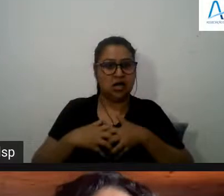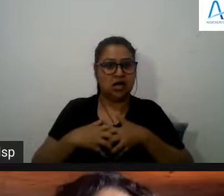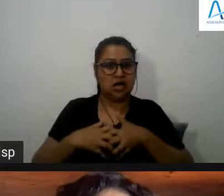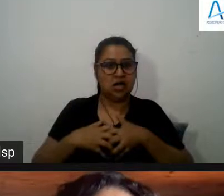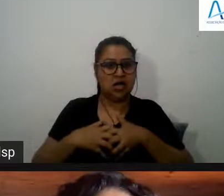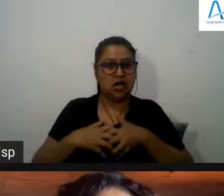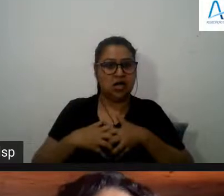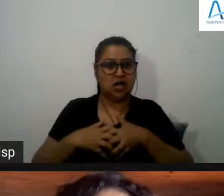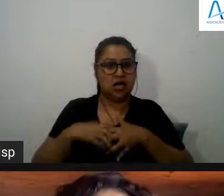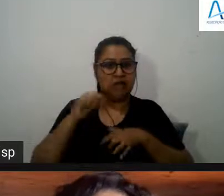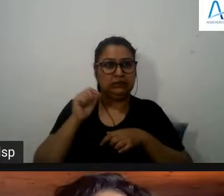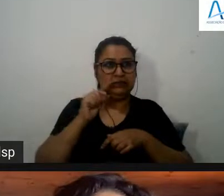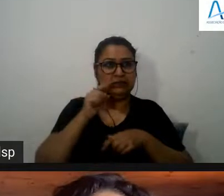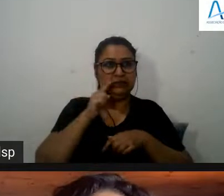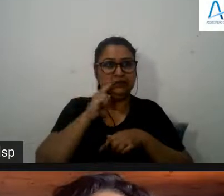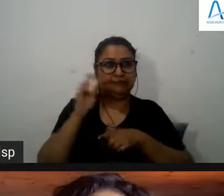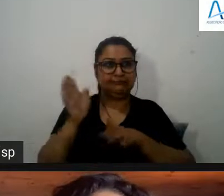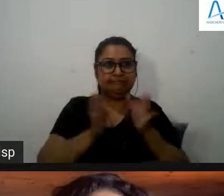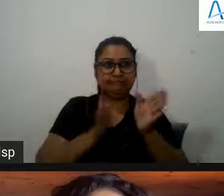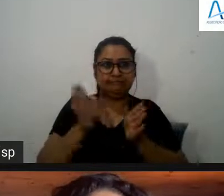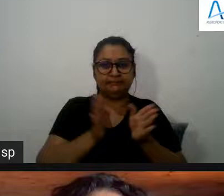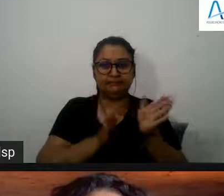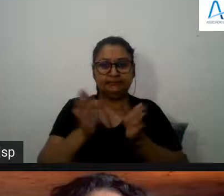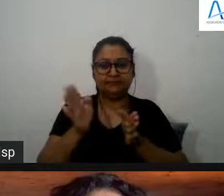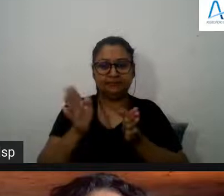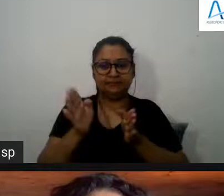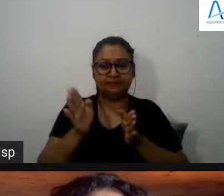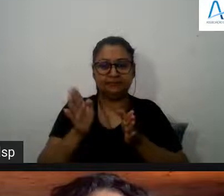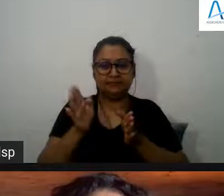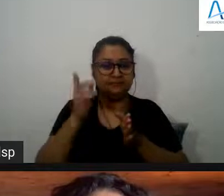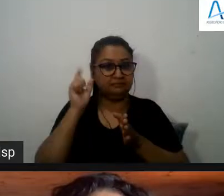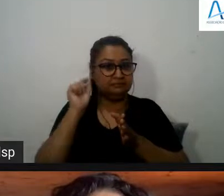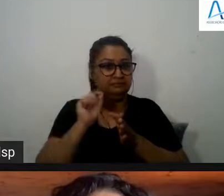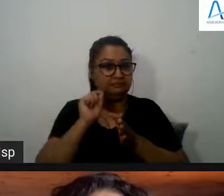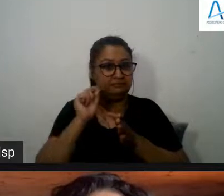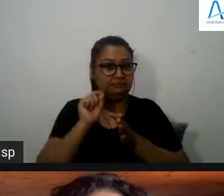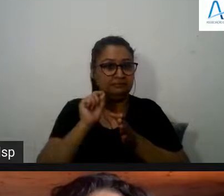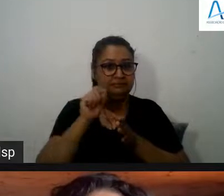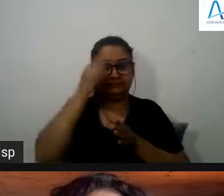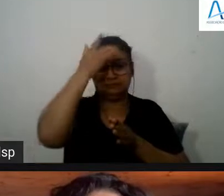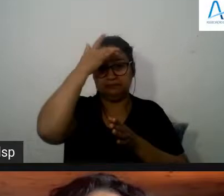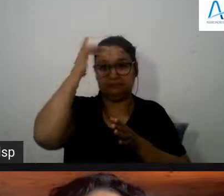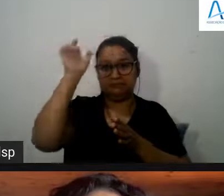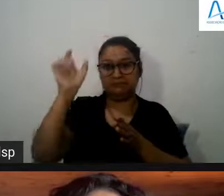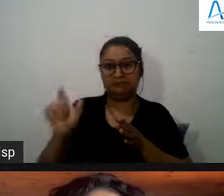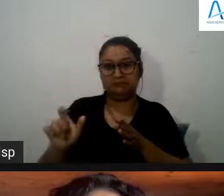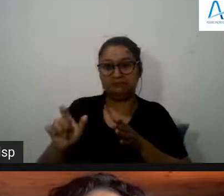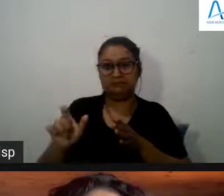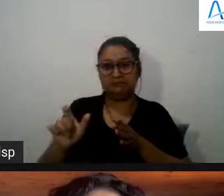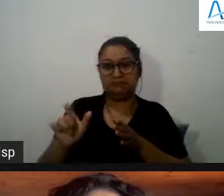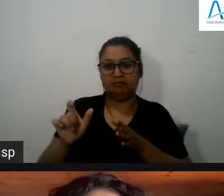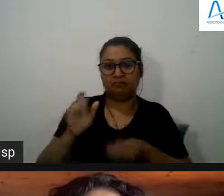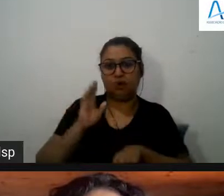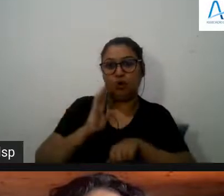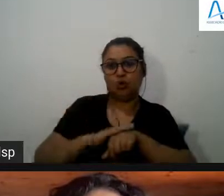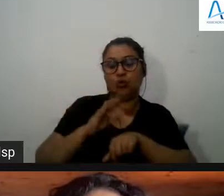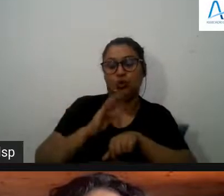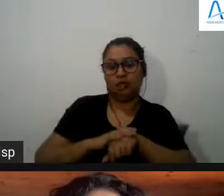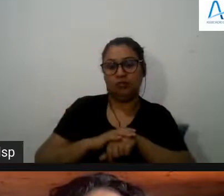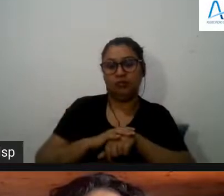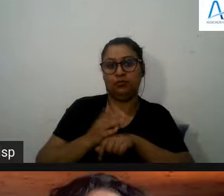investigação e se calhar para uma pessoa num determinado nível de ensino